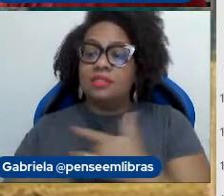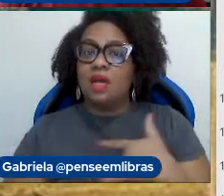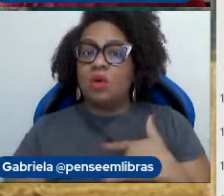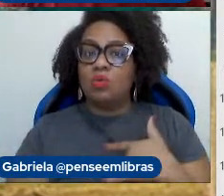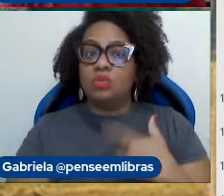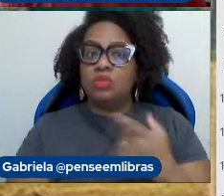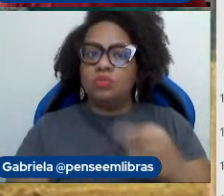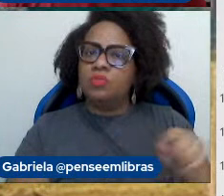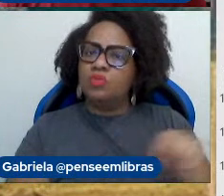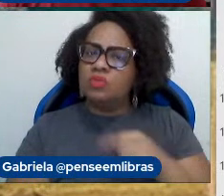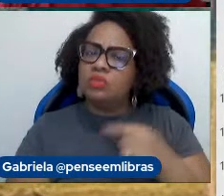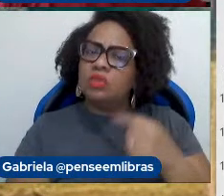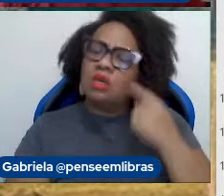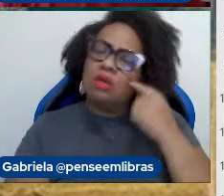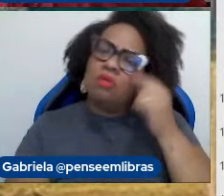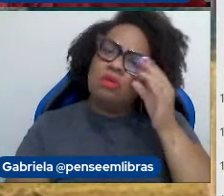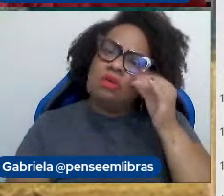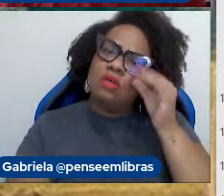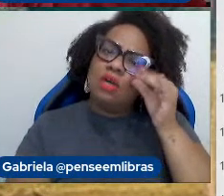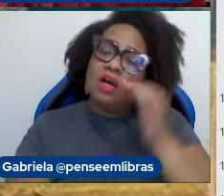conhecer o que está sendo feito lá,